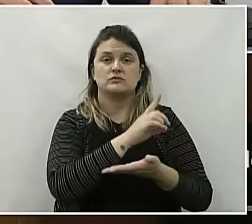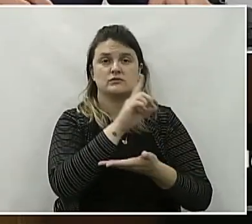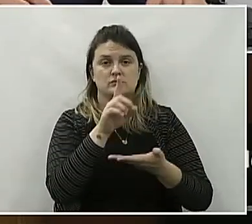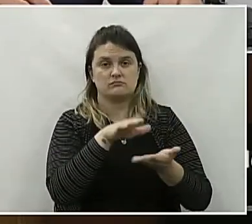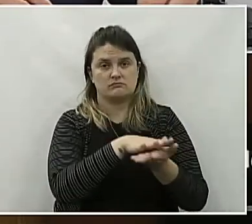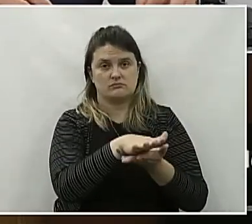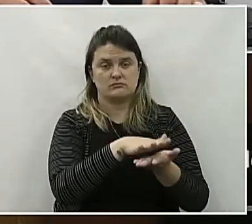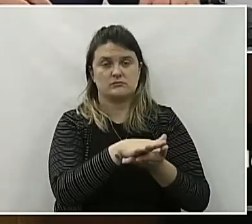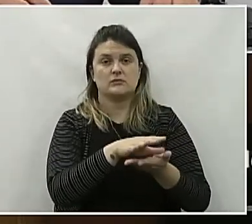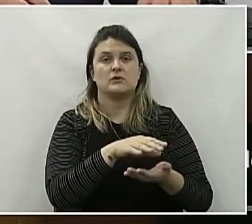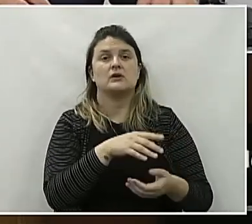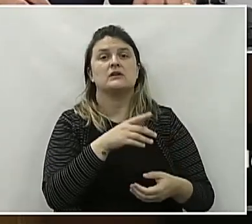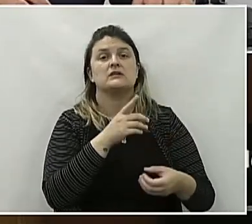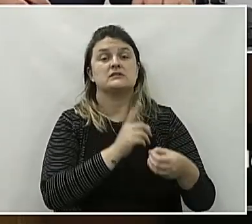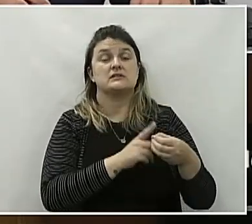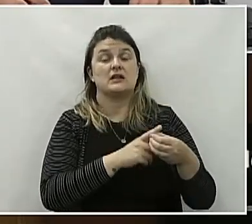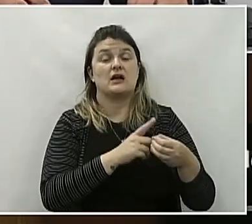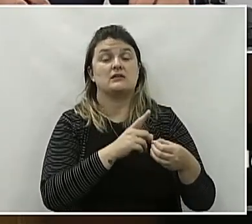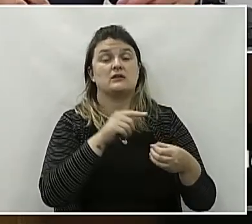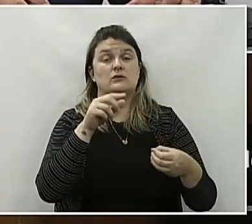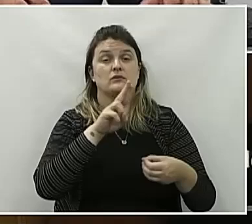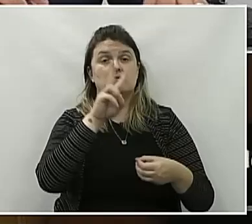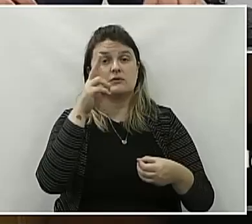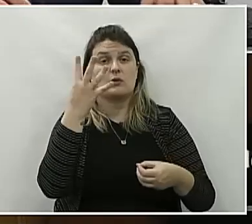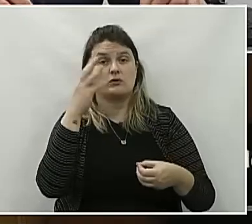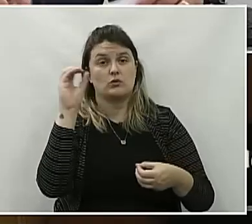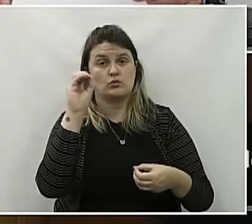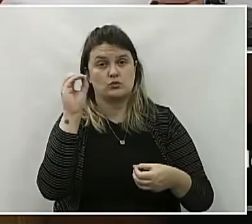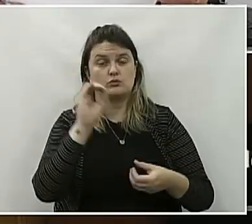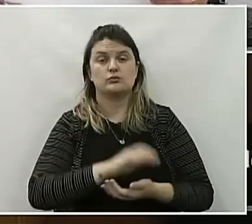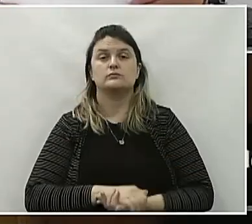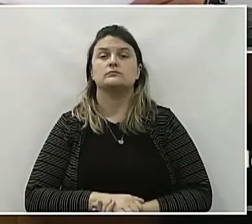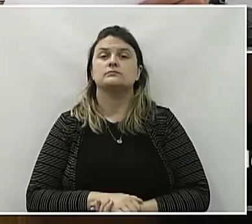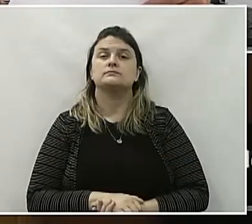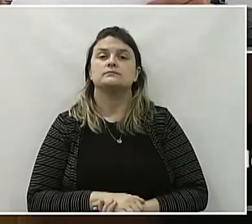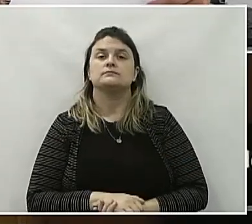Vitória, 4 de outubro de 2024. Valdecir José Rático, presidente da mesa diretora.